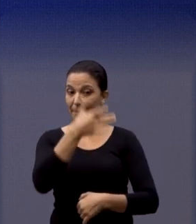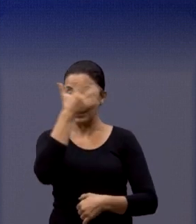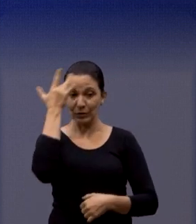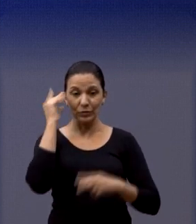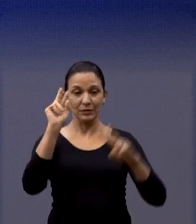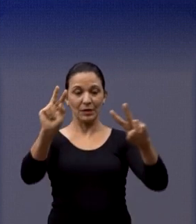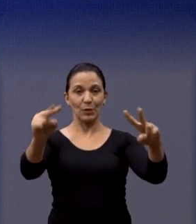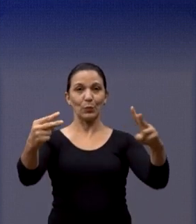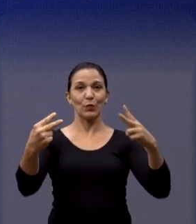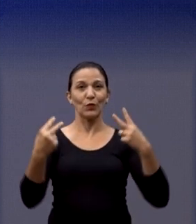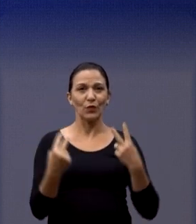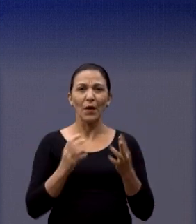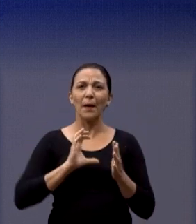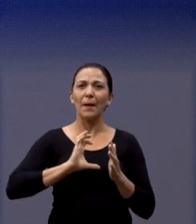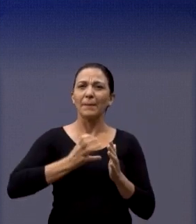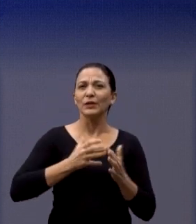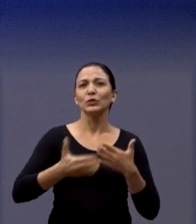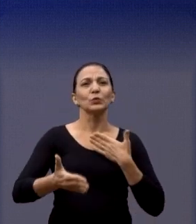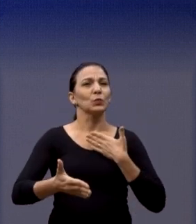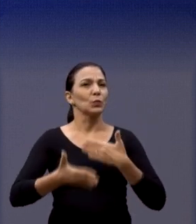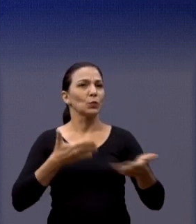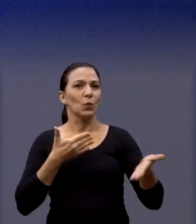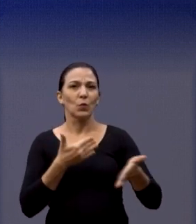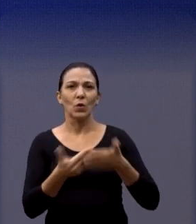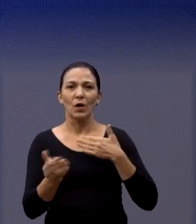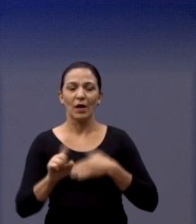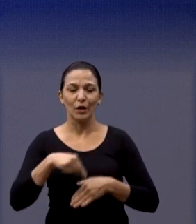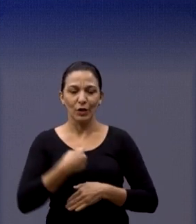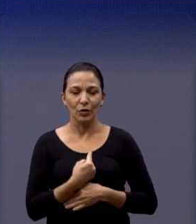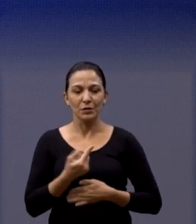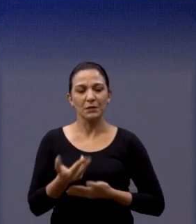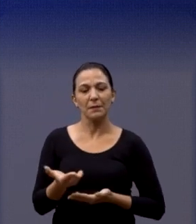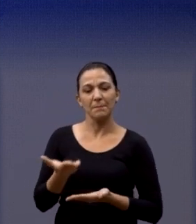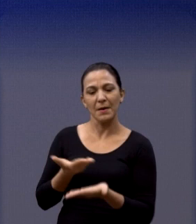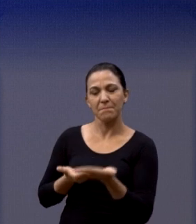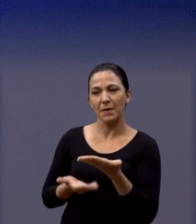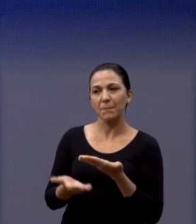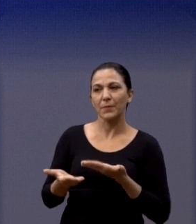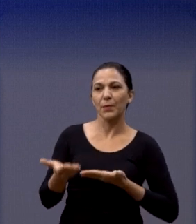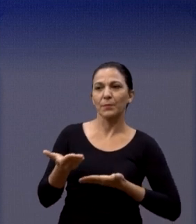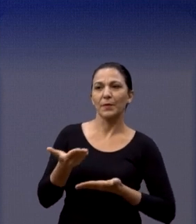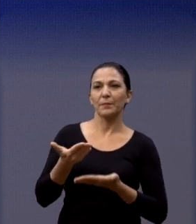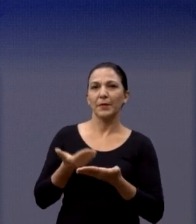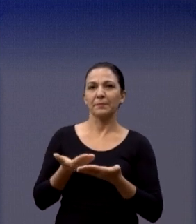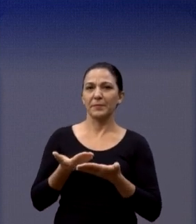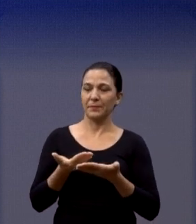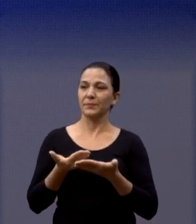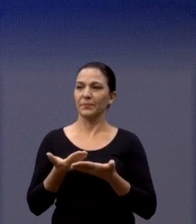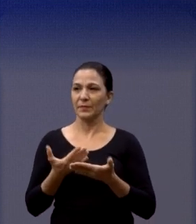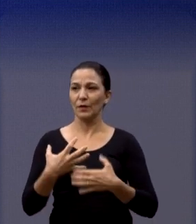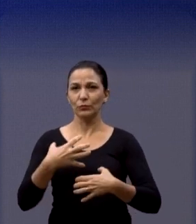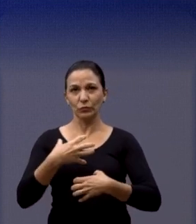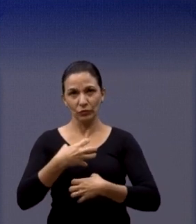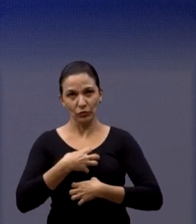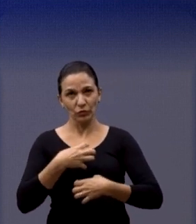independente de cor partidária. A gente tem uma relação aqui que a gente pretende manter, de muita